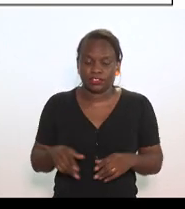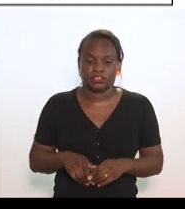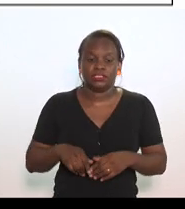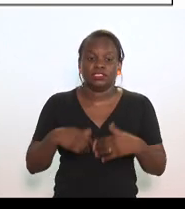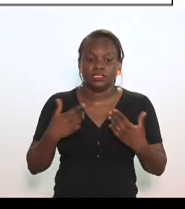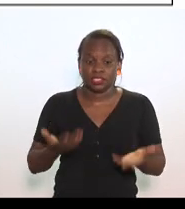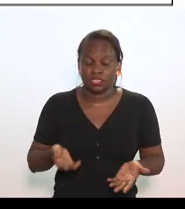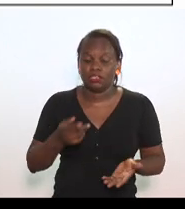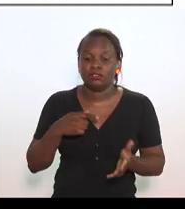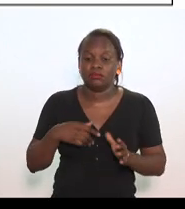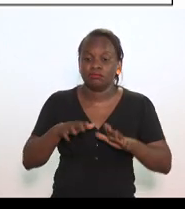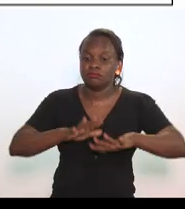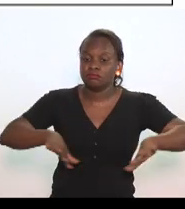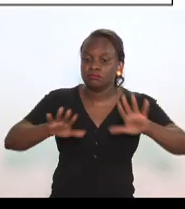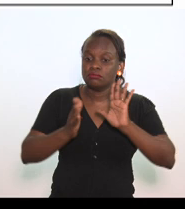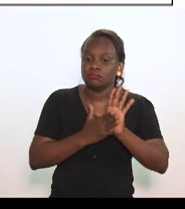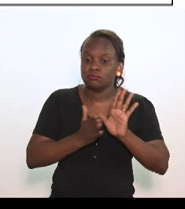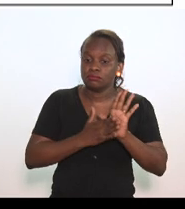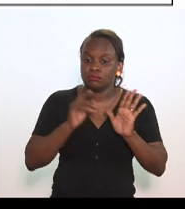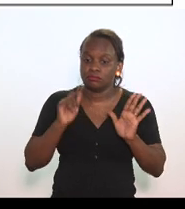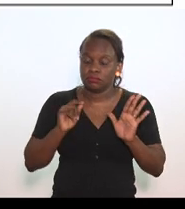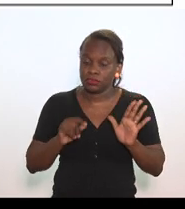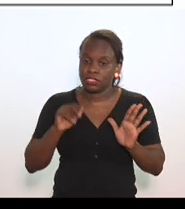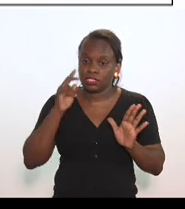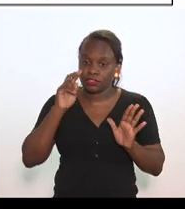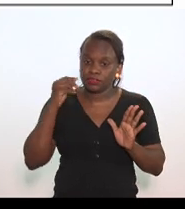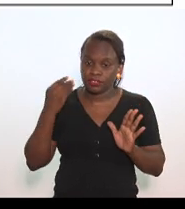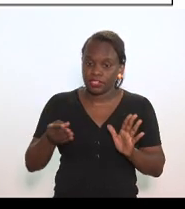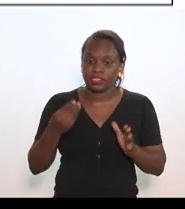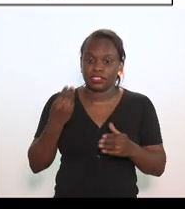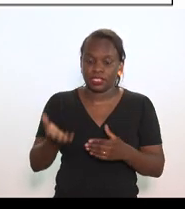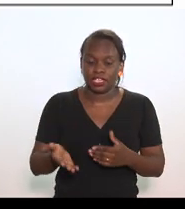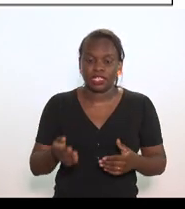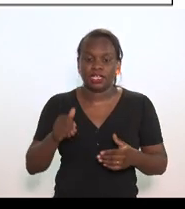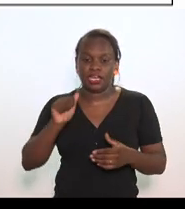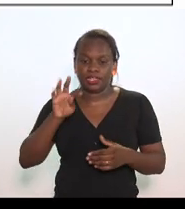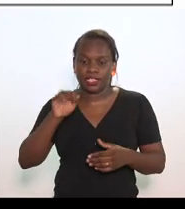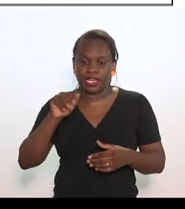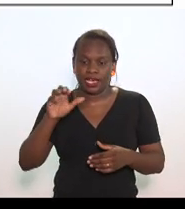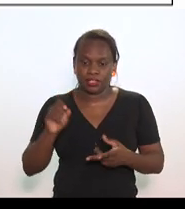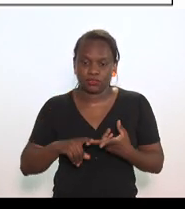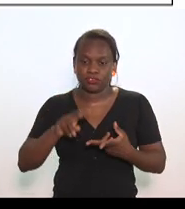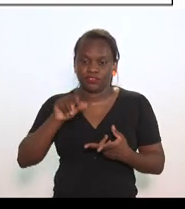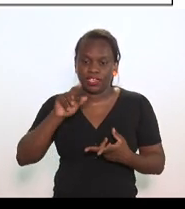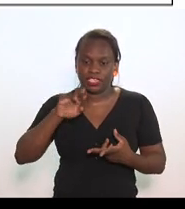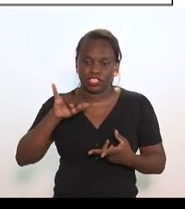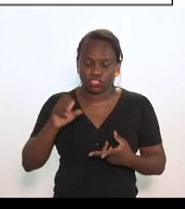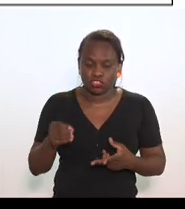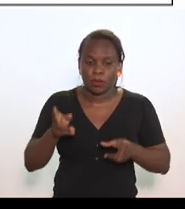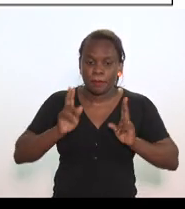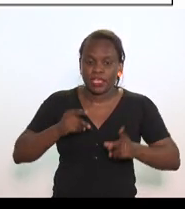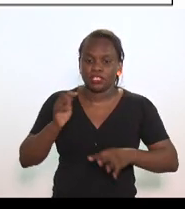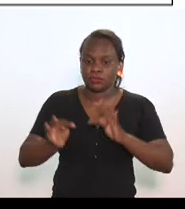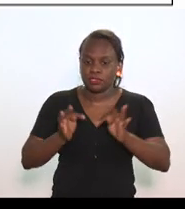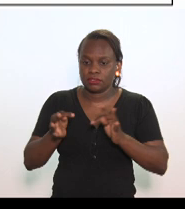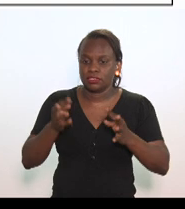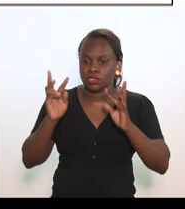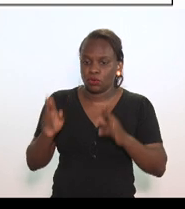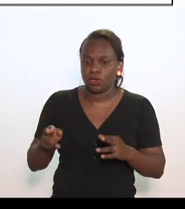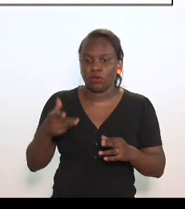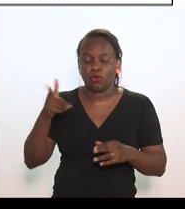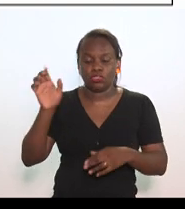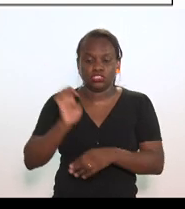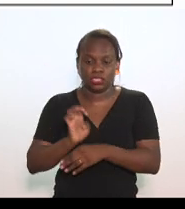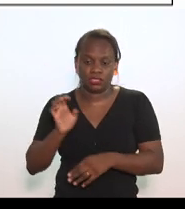cenário proposto é basicamente para que a gente forneça ao atacado e varejo o mesmo tratamento que o outro